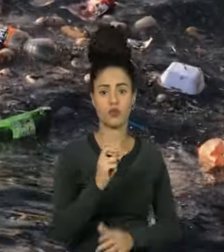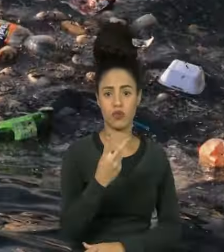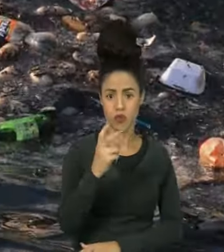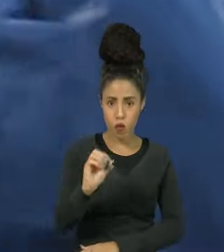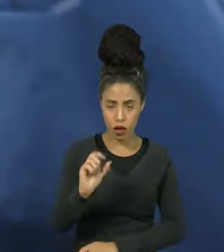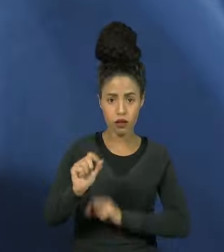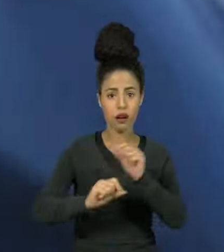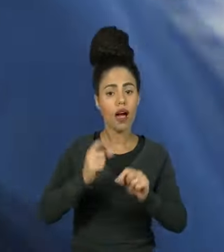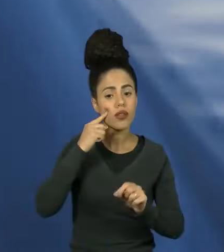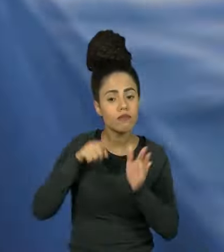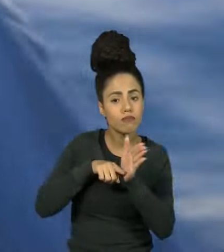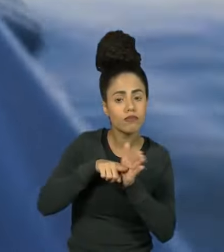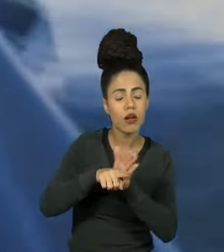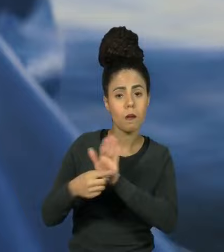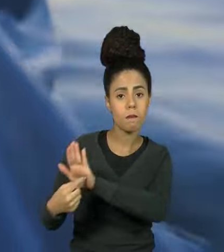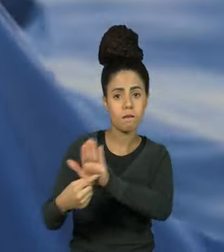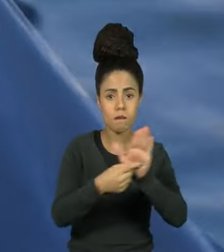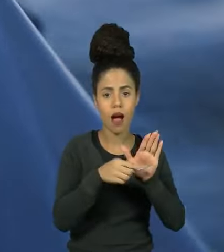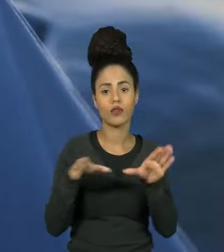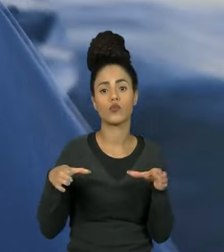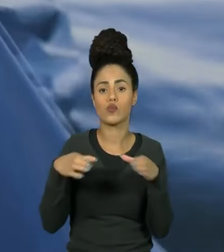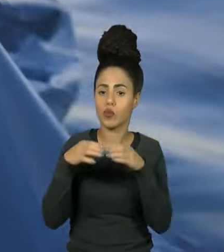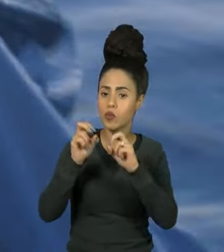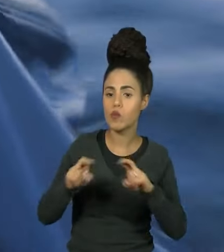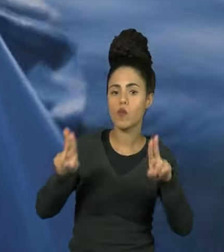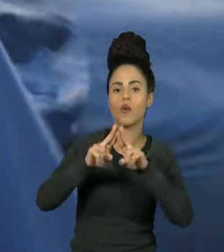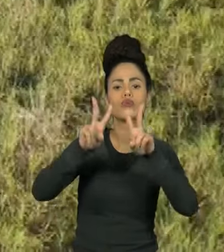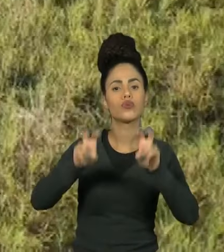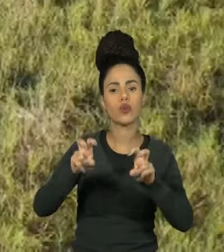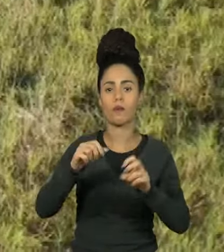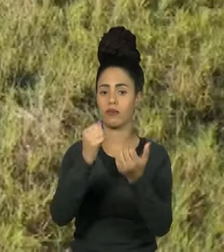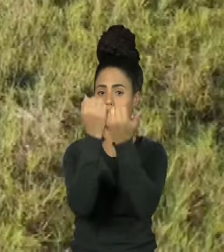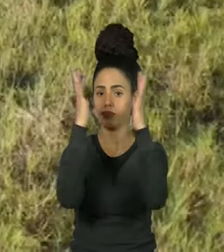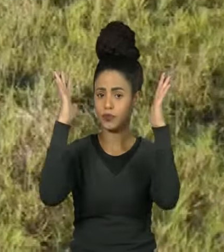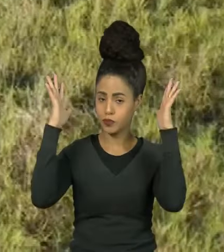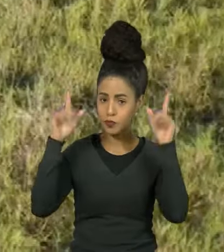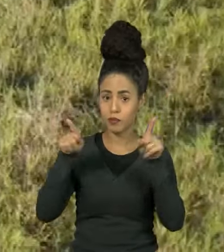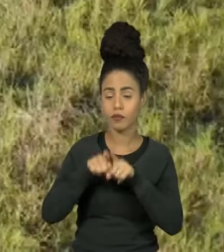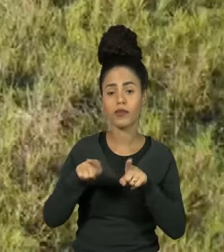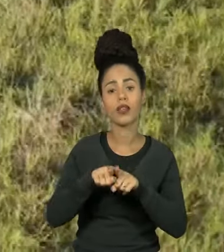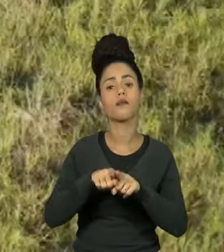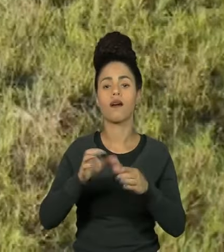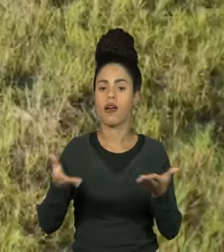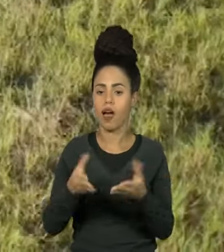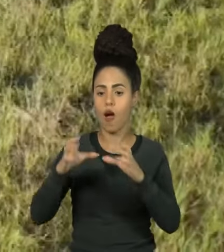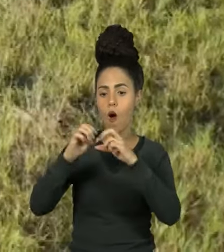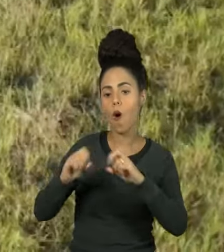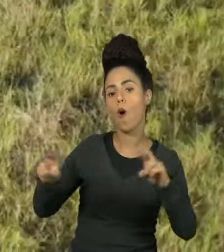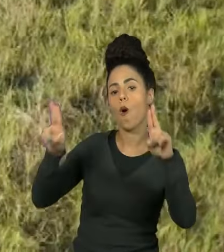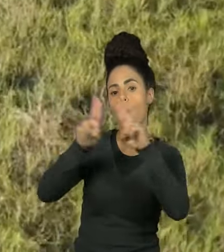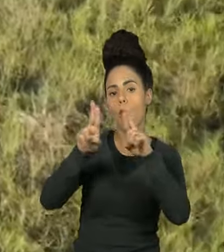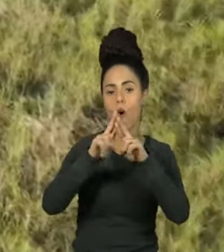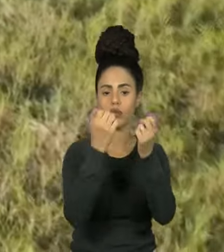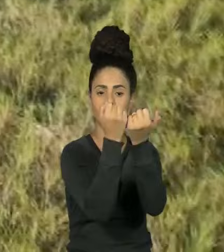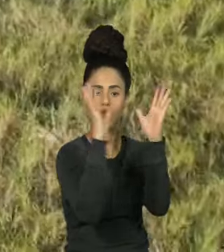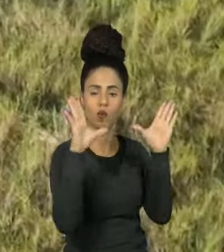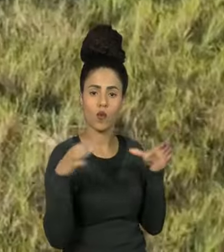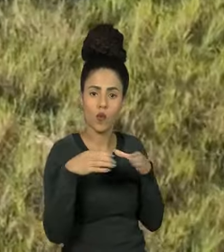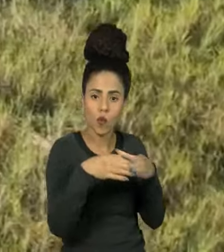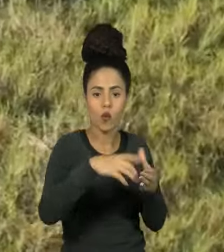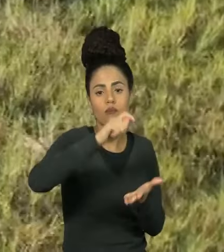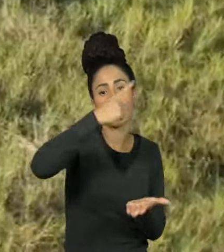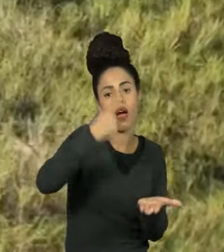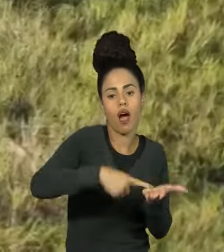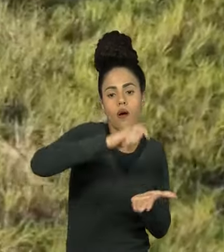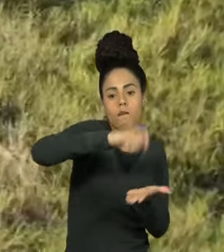PNUMA, Programa das Nações Unidas para o Meio Ambiente. A ONU e o Ministério Brasileiro do Meio Ambiente assinam um